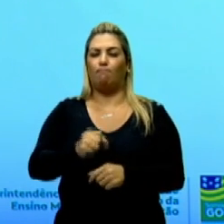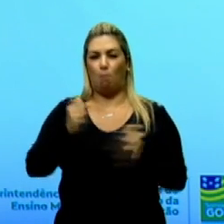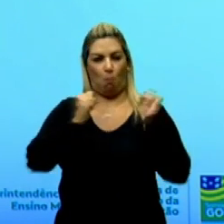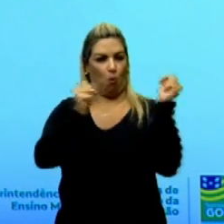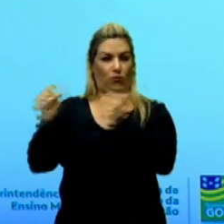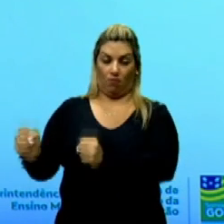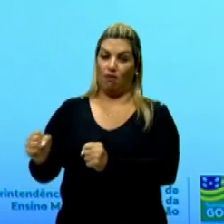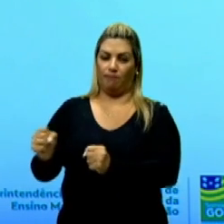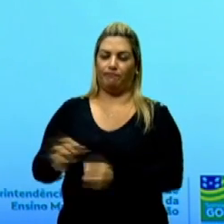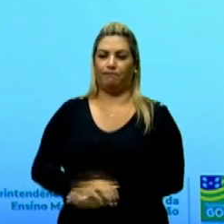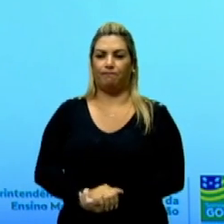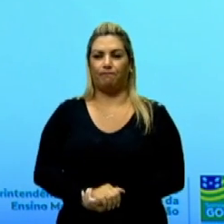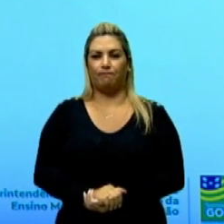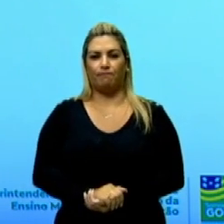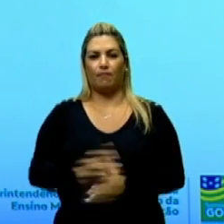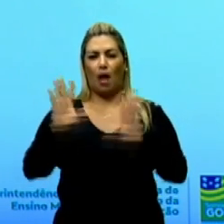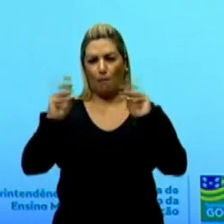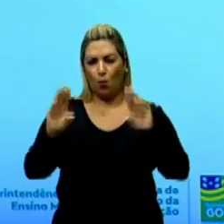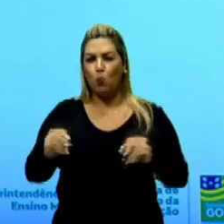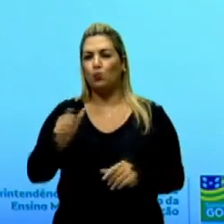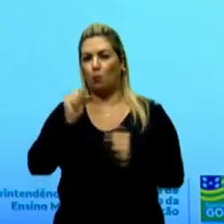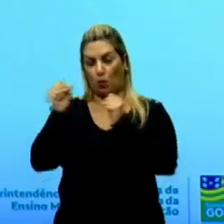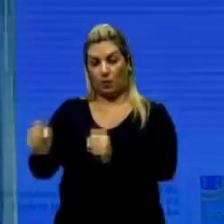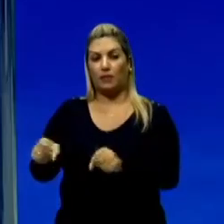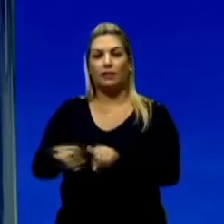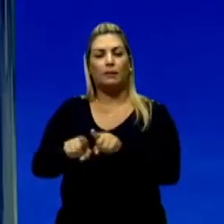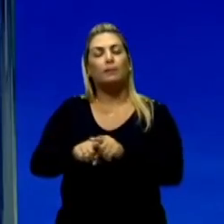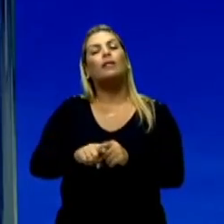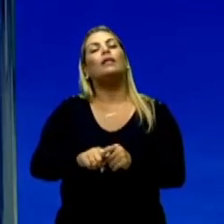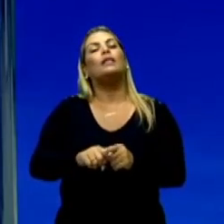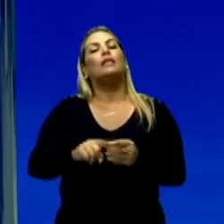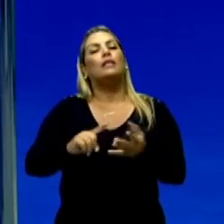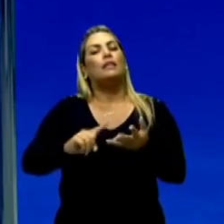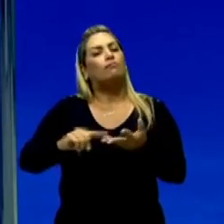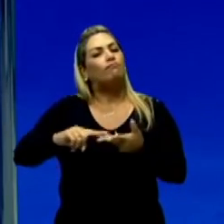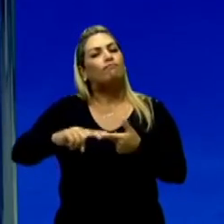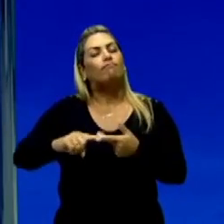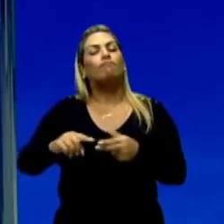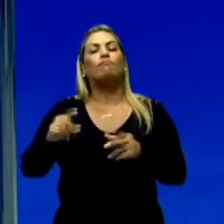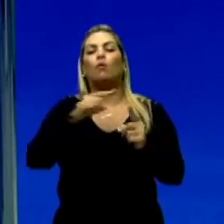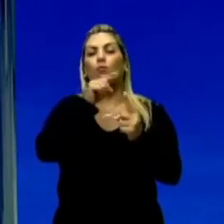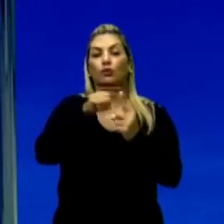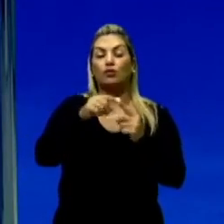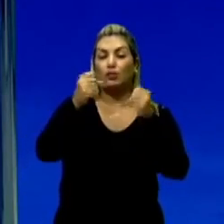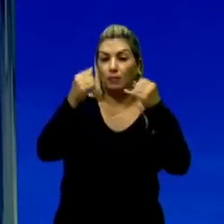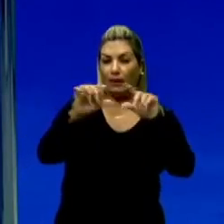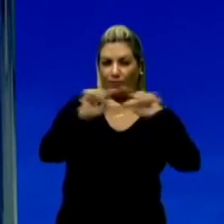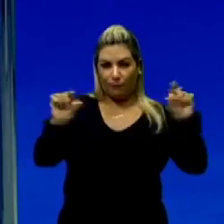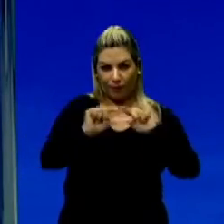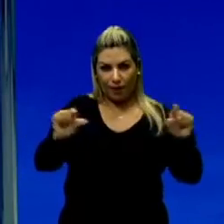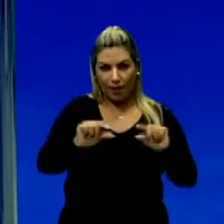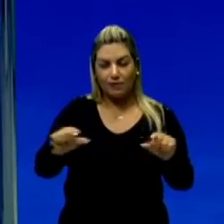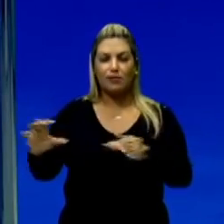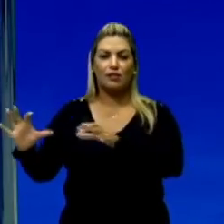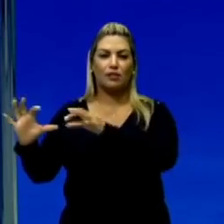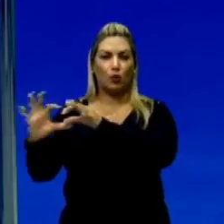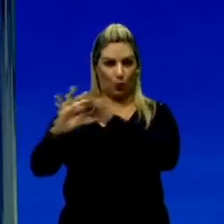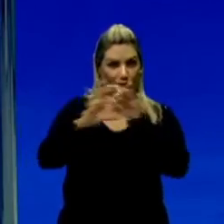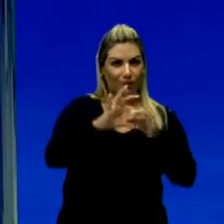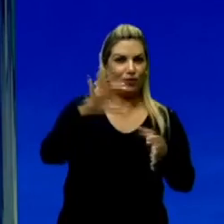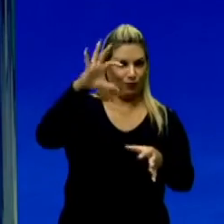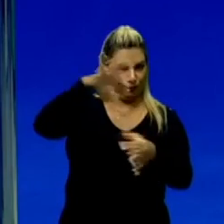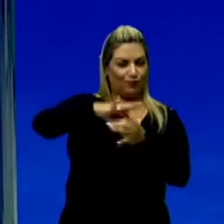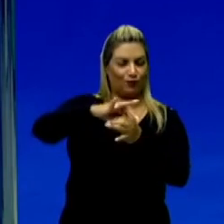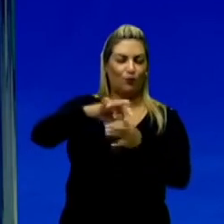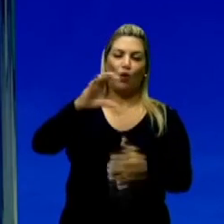Pois bem, como eu havia dito, em uma das expectativas, nós iríamos também falar sobre as orações coordenadas, sobre os conectivos, que nós já